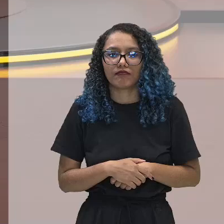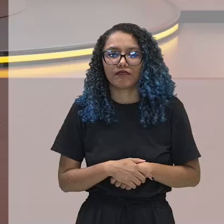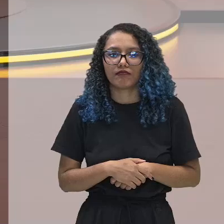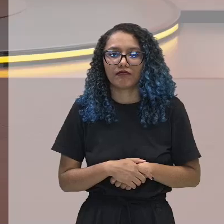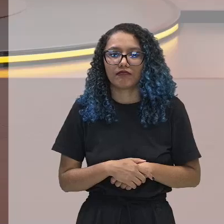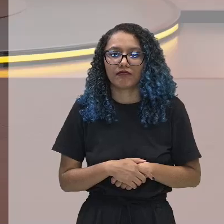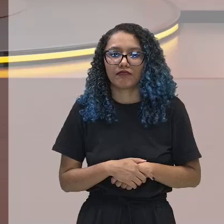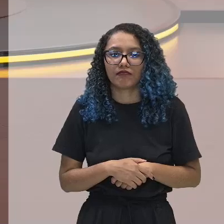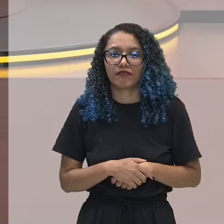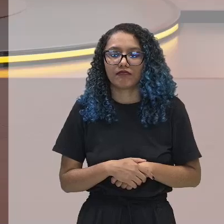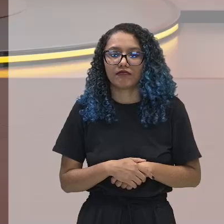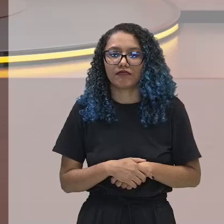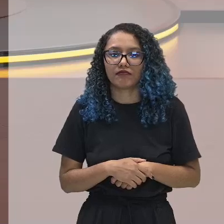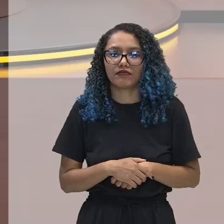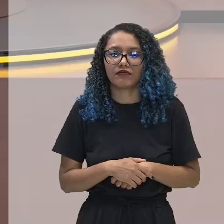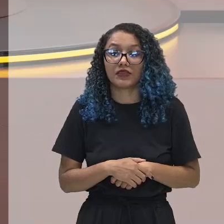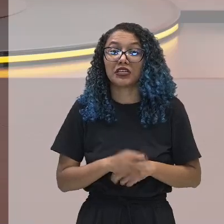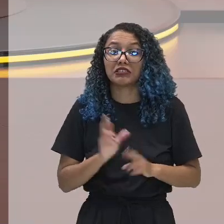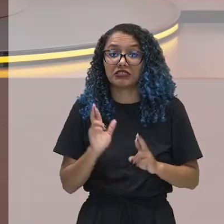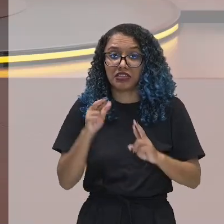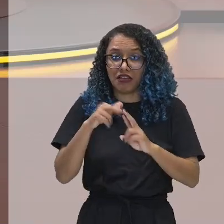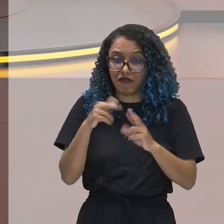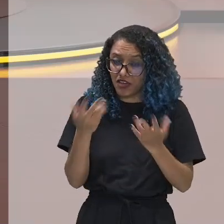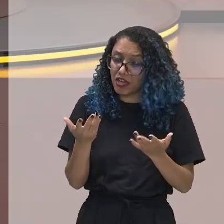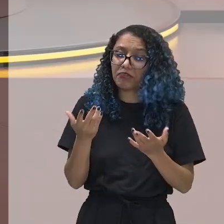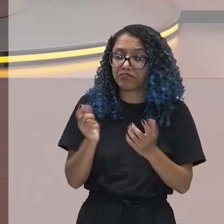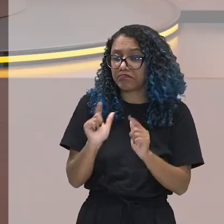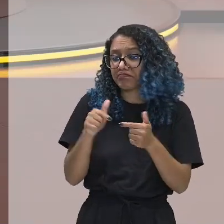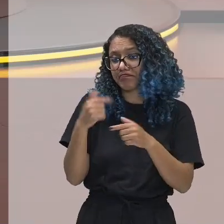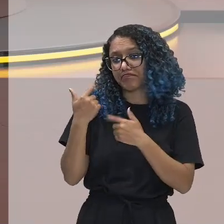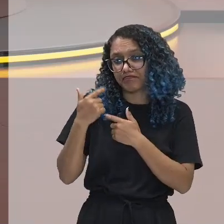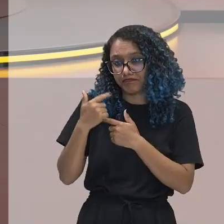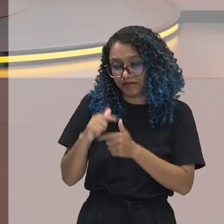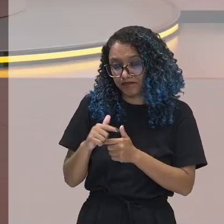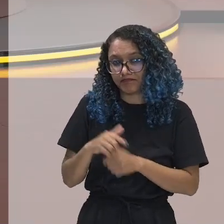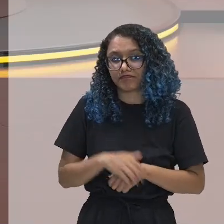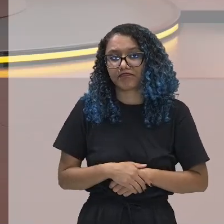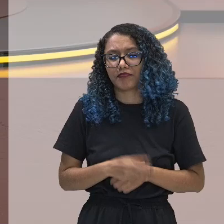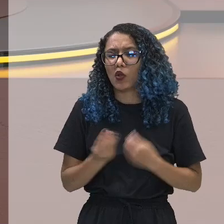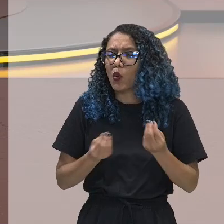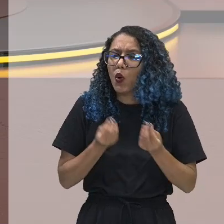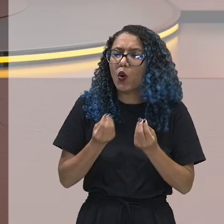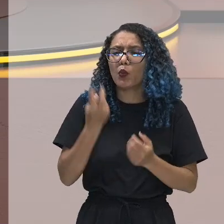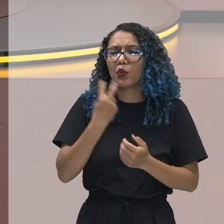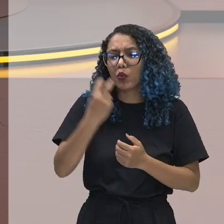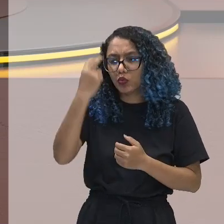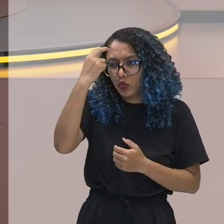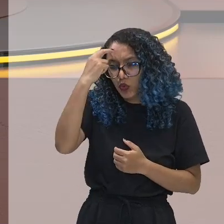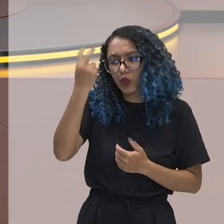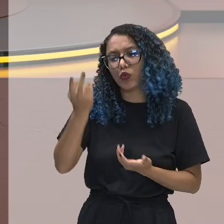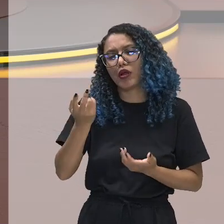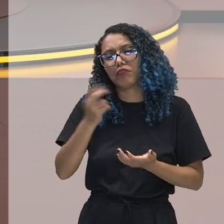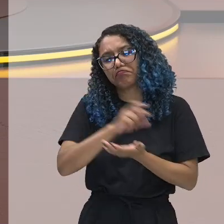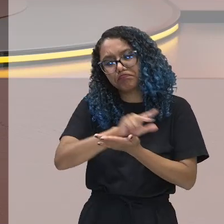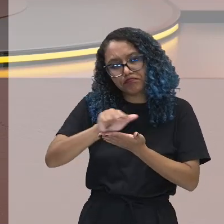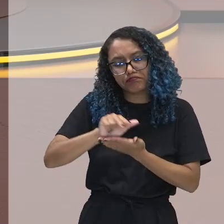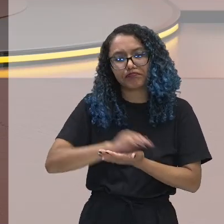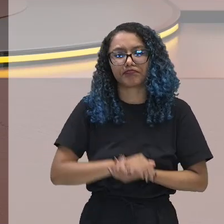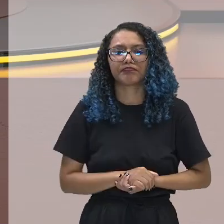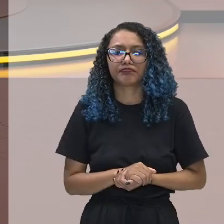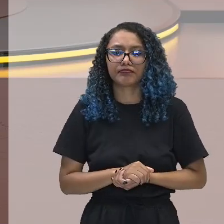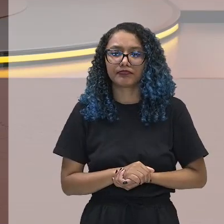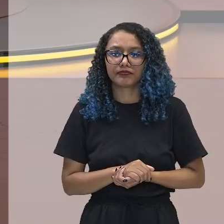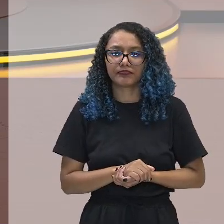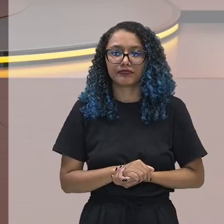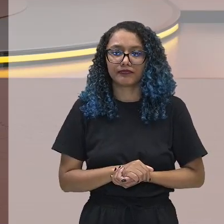seus, dos seus, das suas ações tradicionais, da cultura que você vive. Então, vamos lá, só para a gente